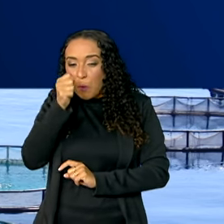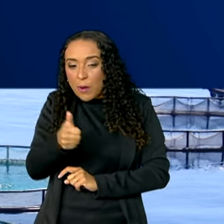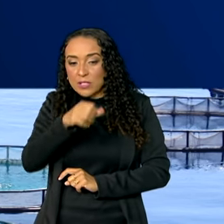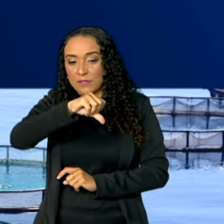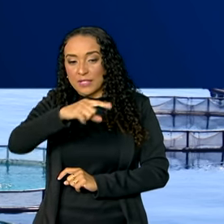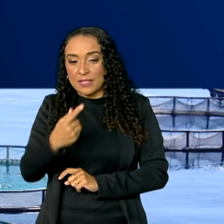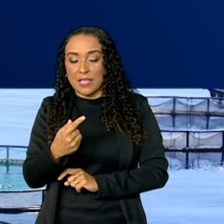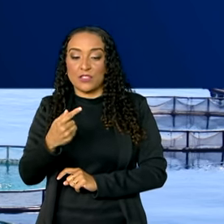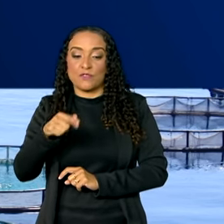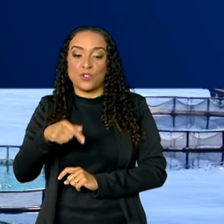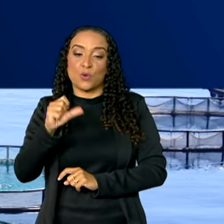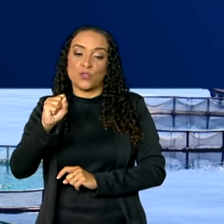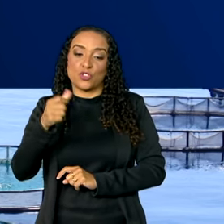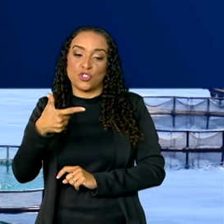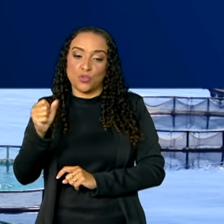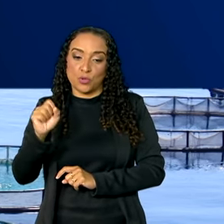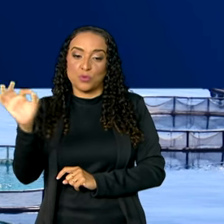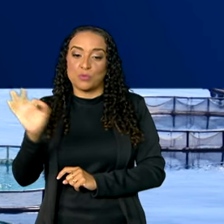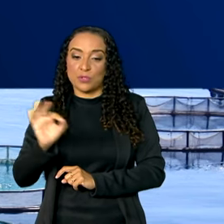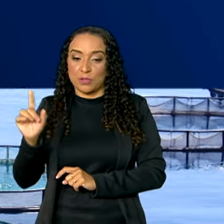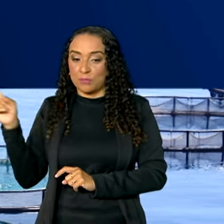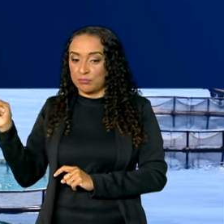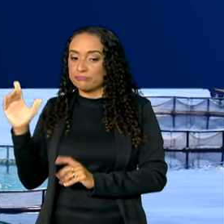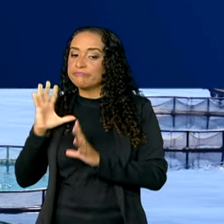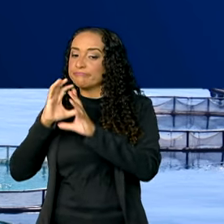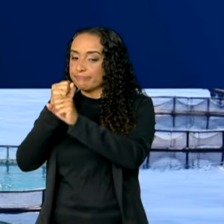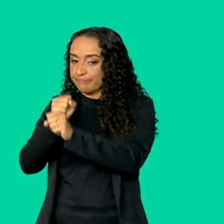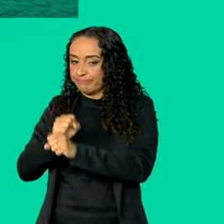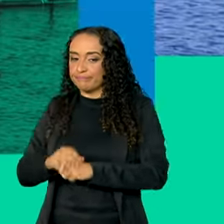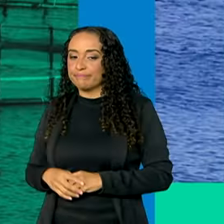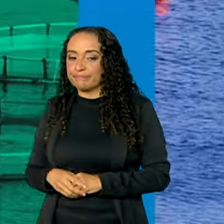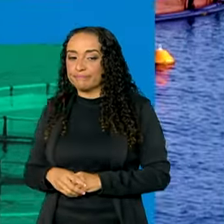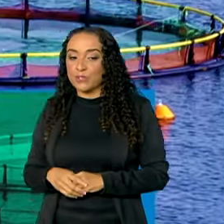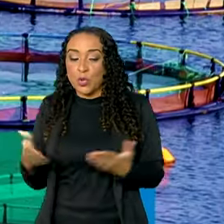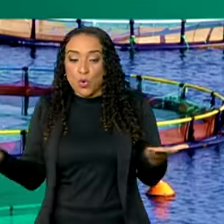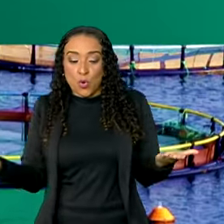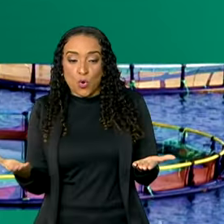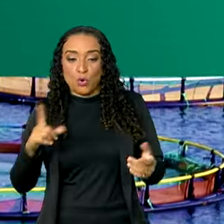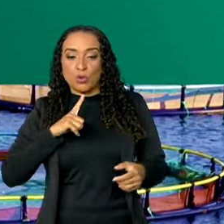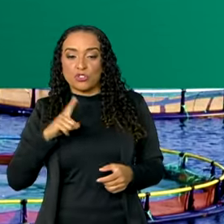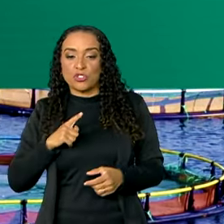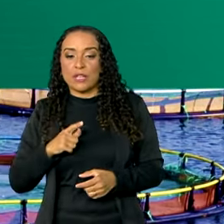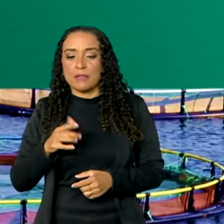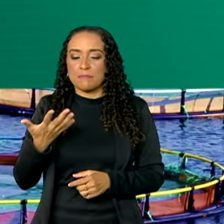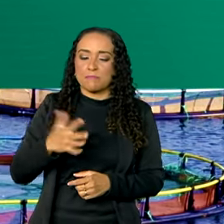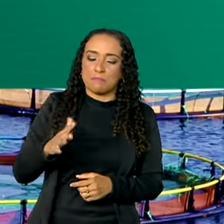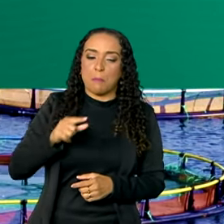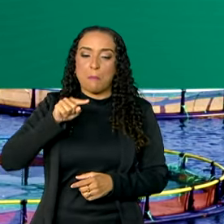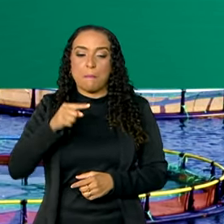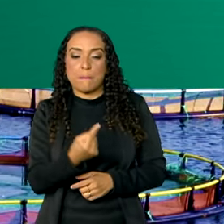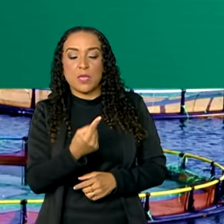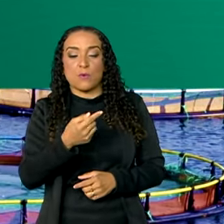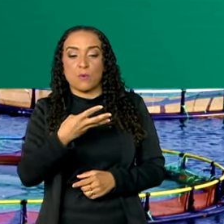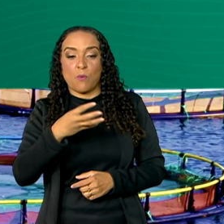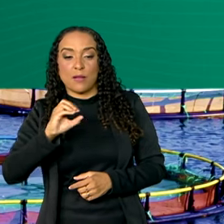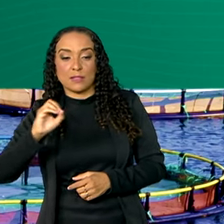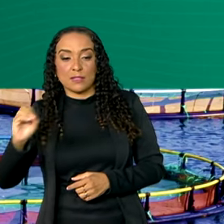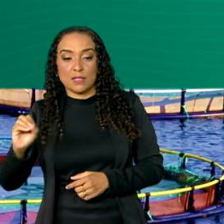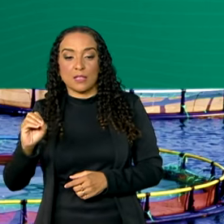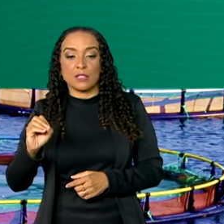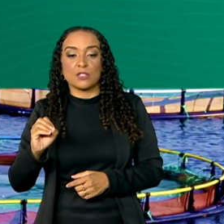97,28% do total. Atualmente, existem cerca de 1.400